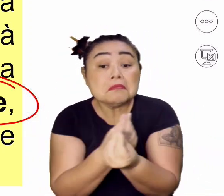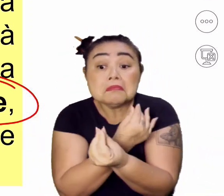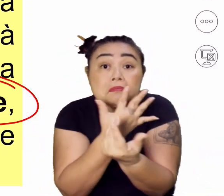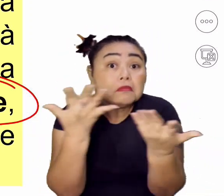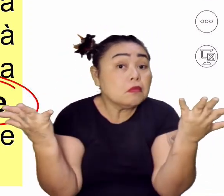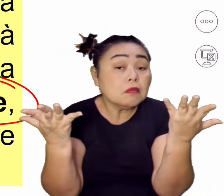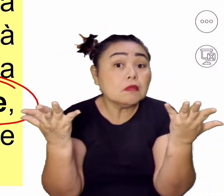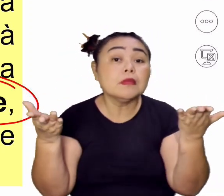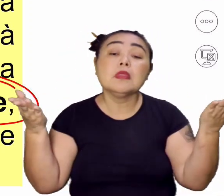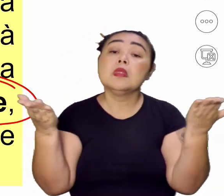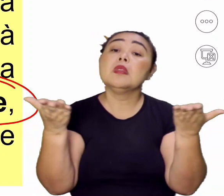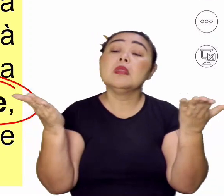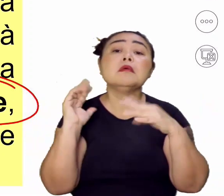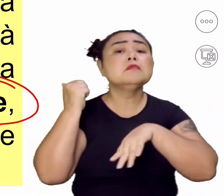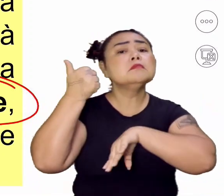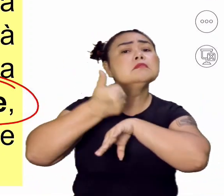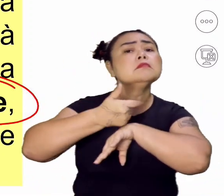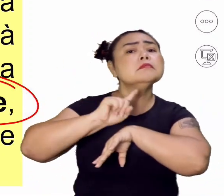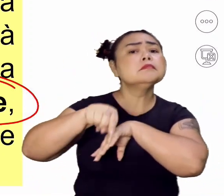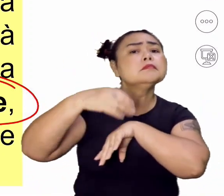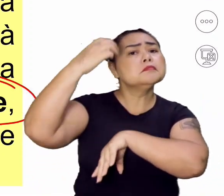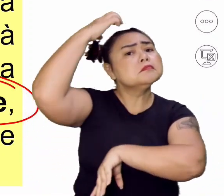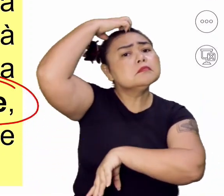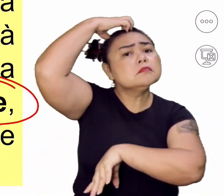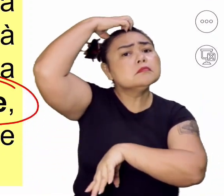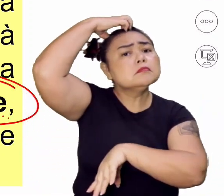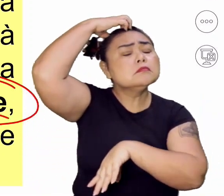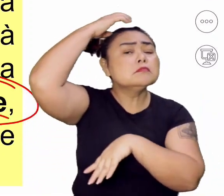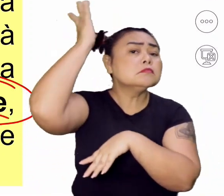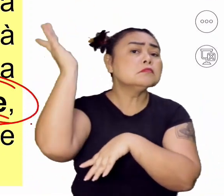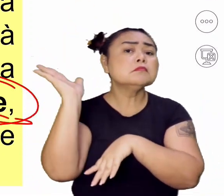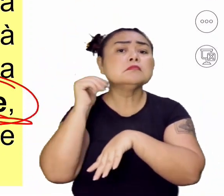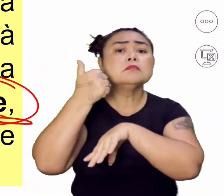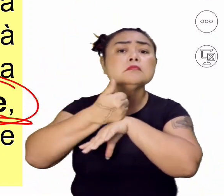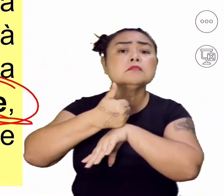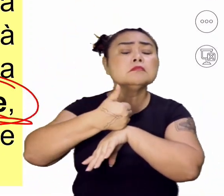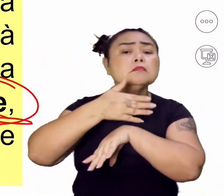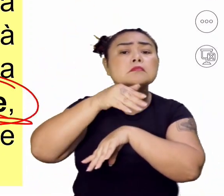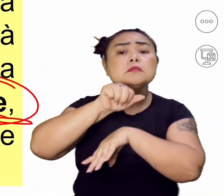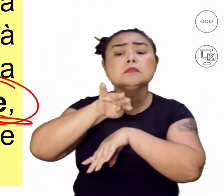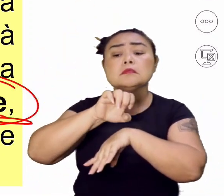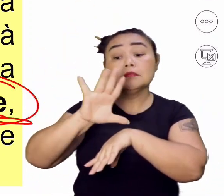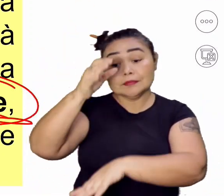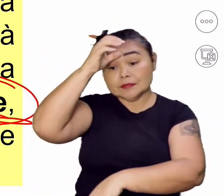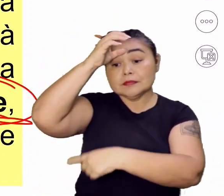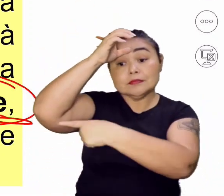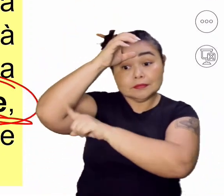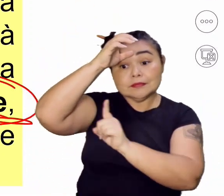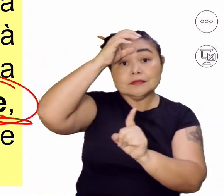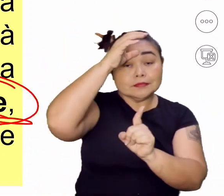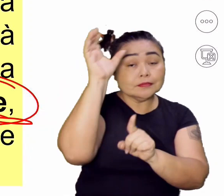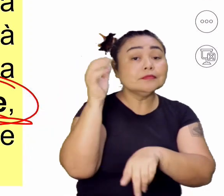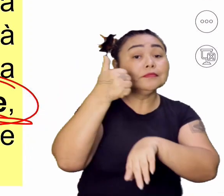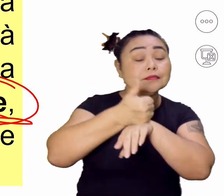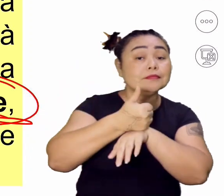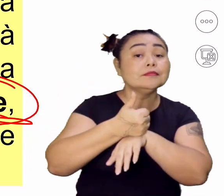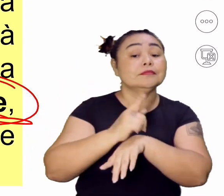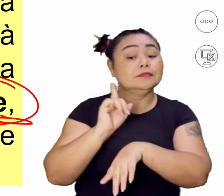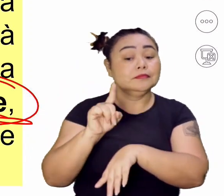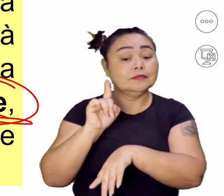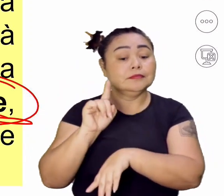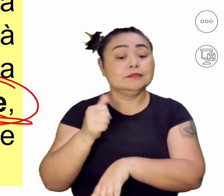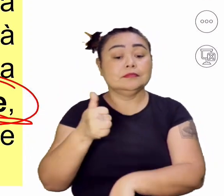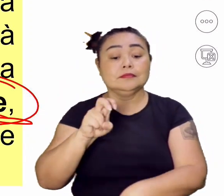E agora, quem vai suceder ele? Quem sucede Dom Sebastião? O tio dele, Dom Henrique. Nós estamos em